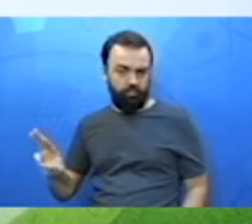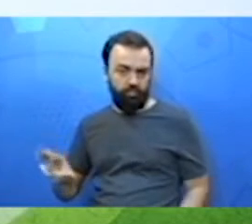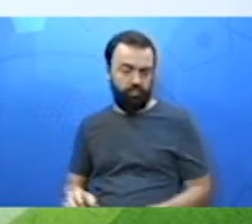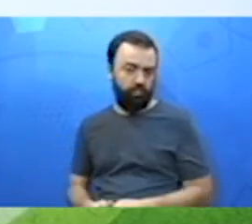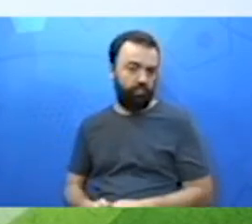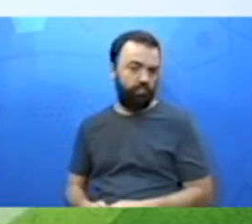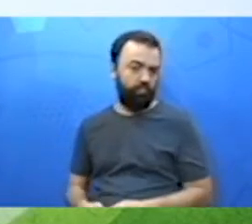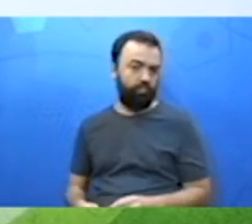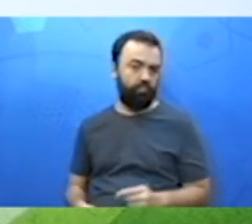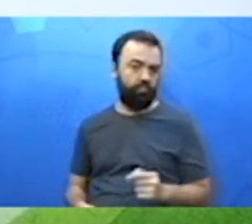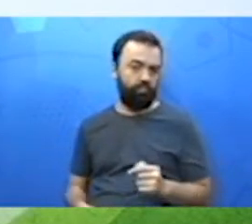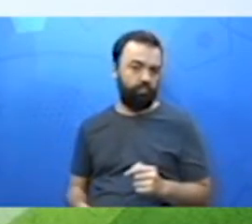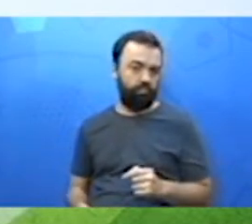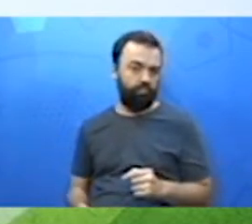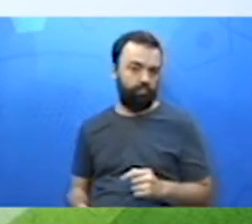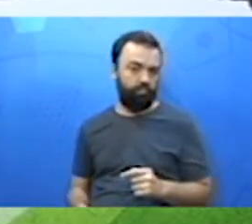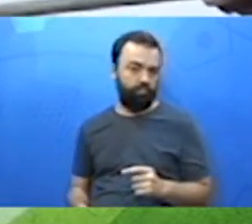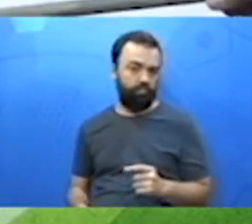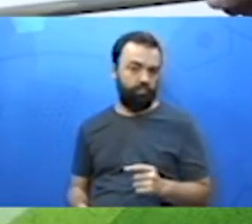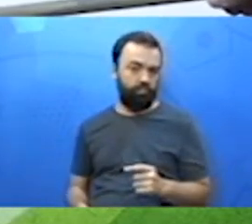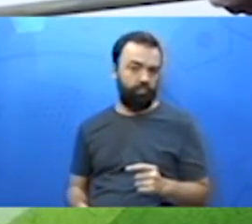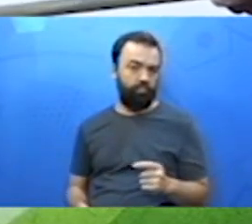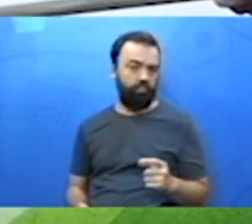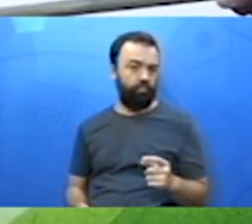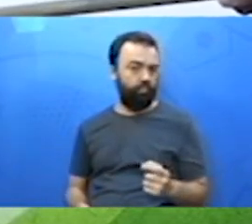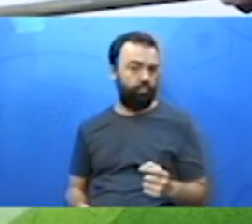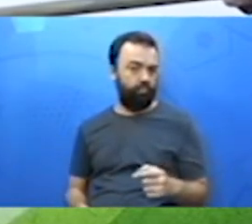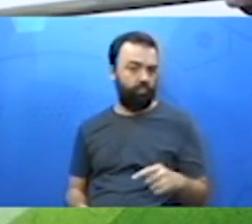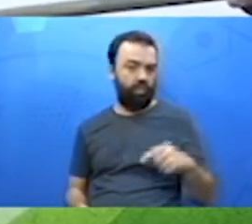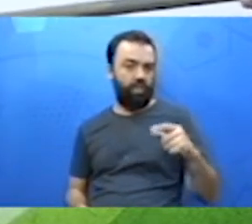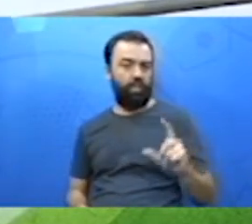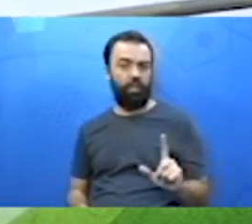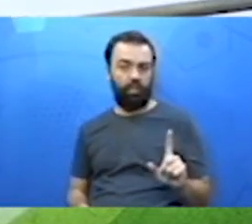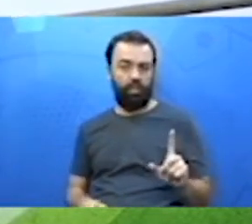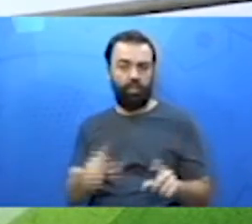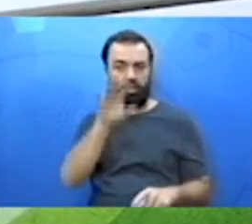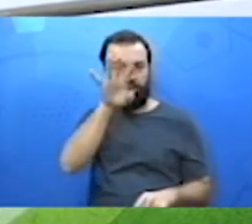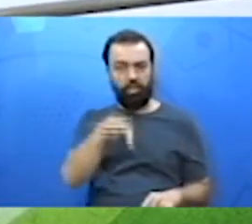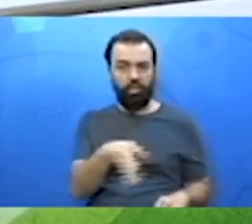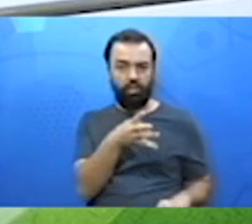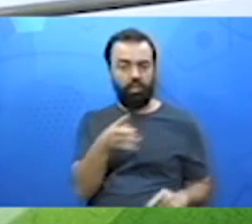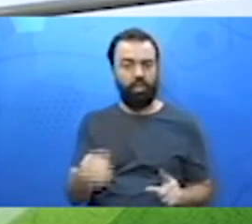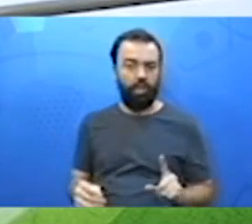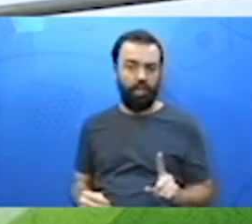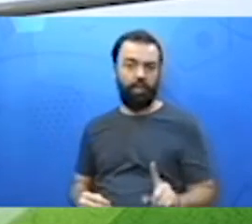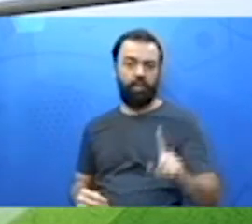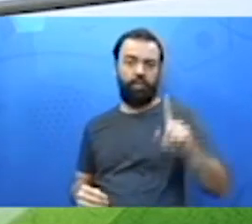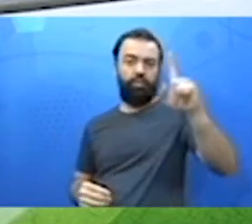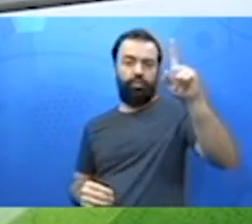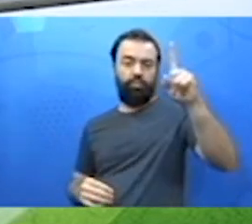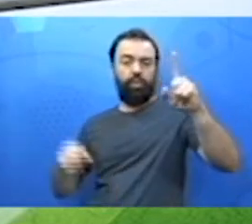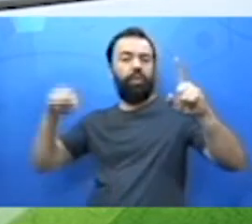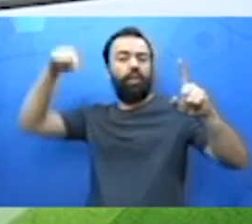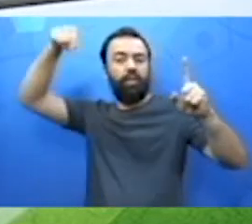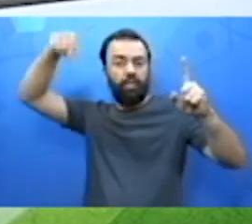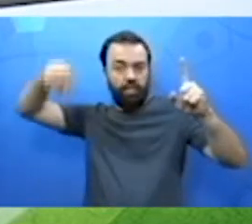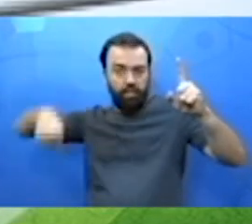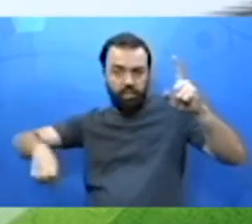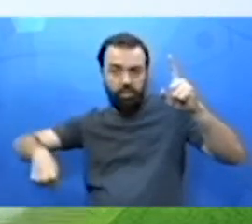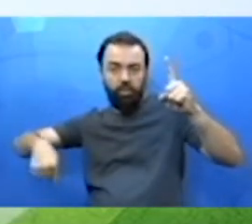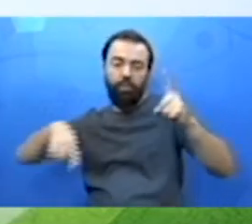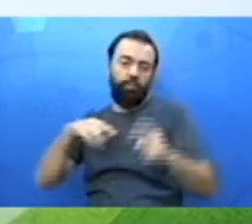conseguimos 6 litros. Aqui, 60, divide. Aí a gente consegue 3 litros.